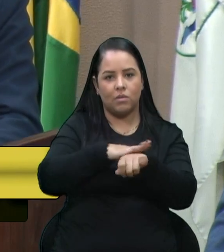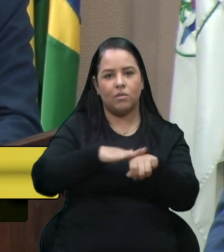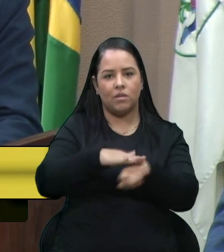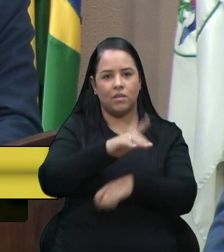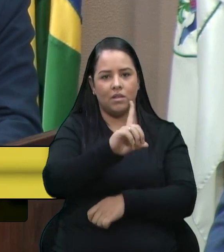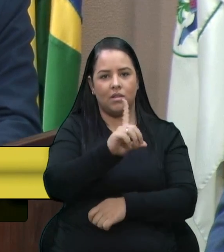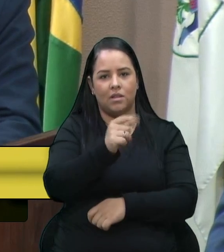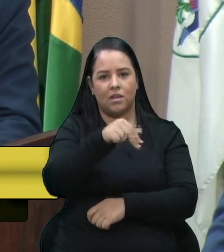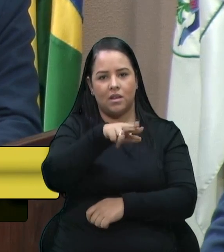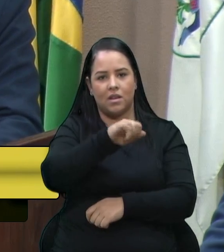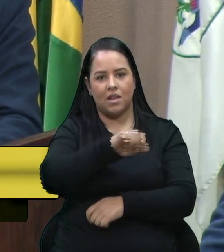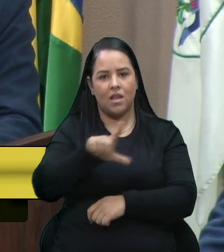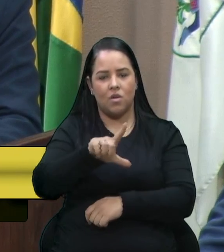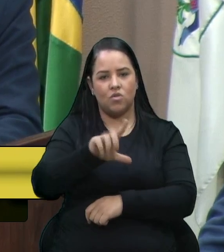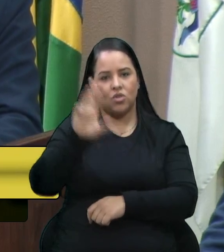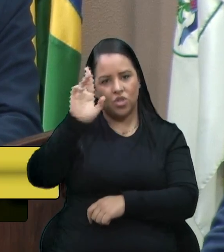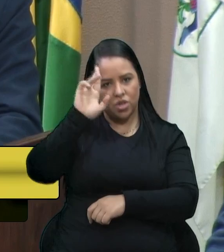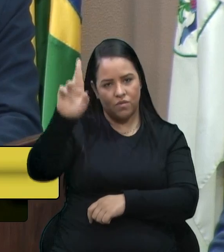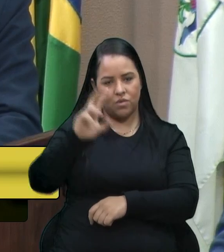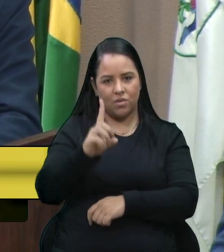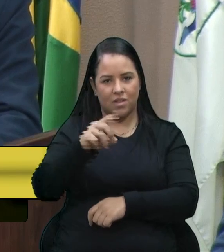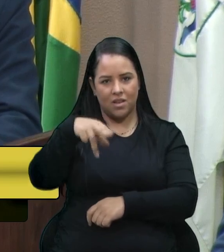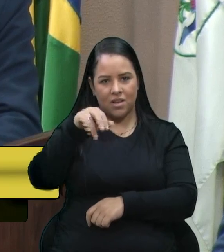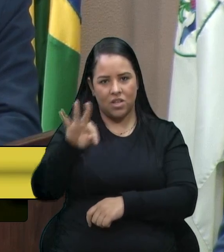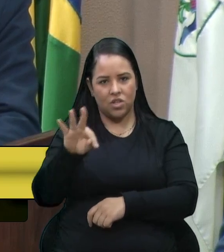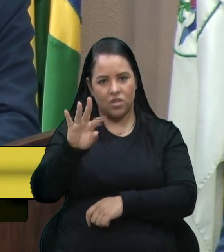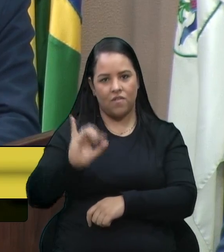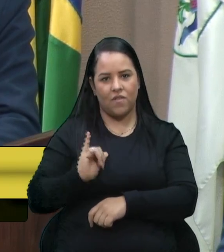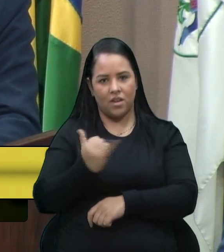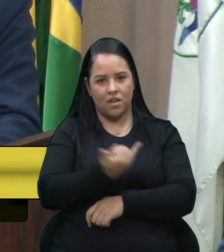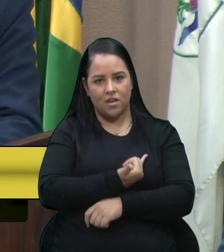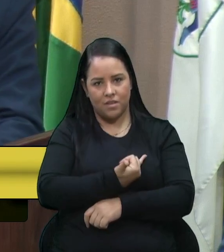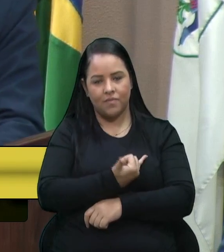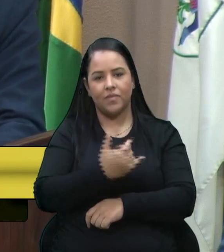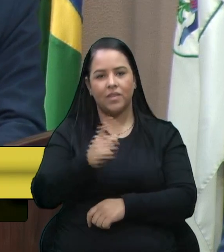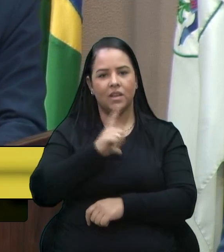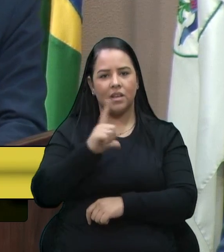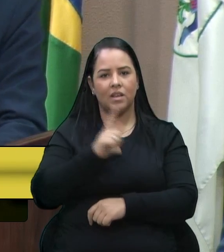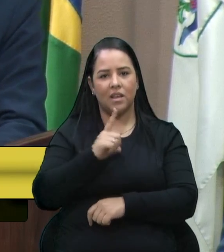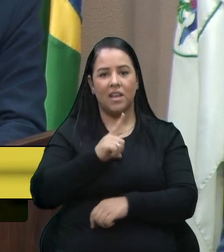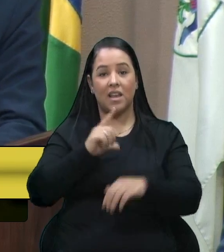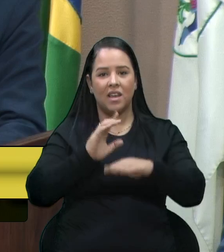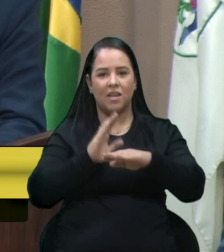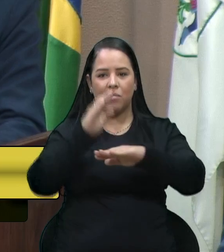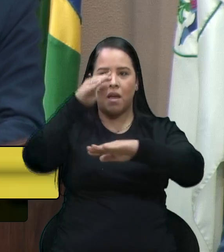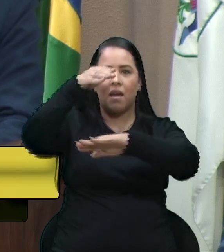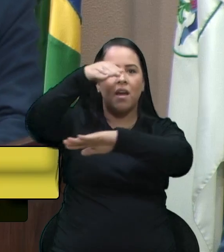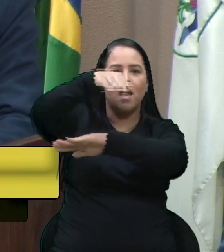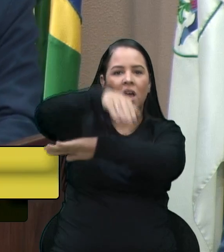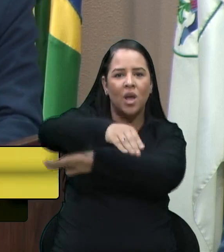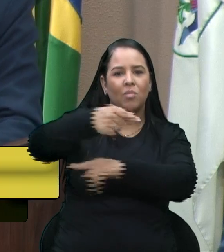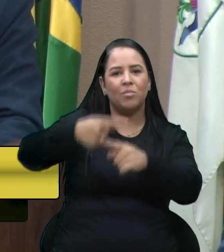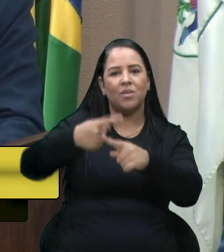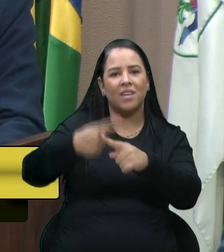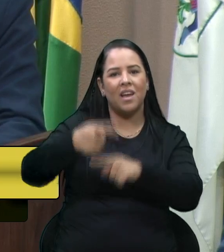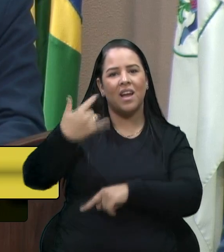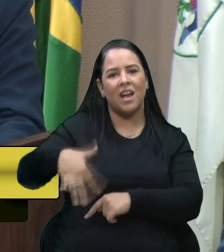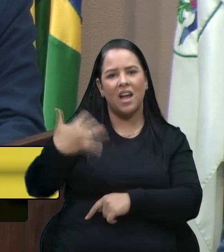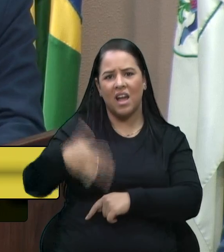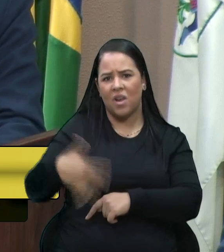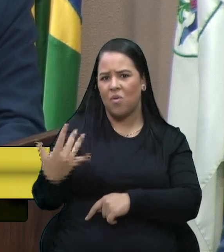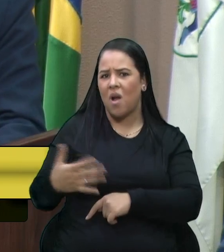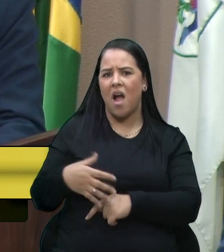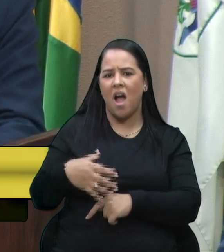chefe da unidade do DENIT em Vacaria, o viaduto é inviável no momento devido ao custo da obra. Custa alguns milhões.